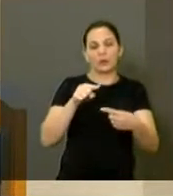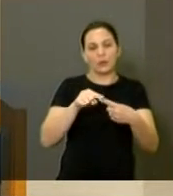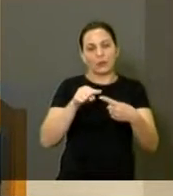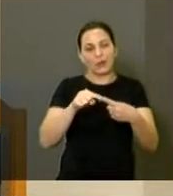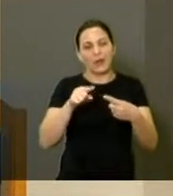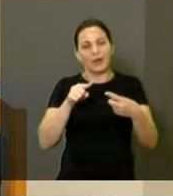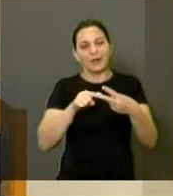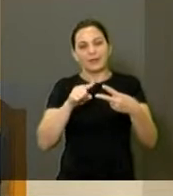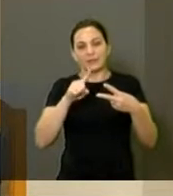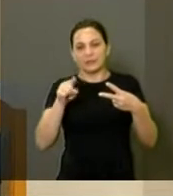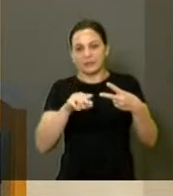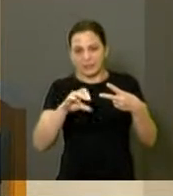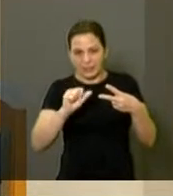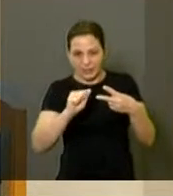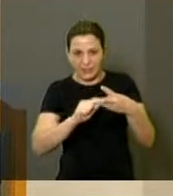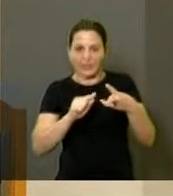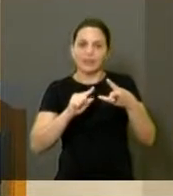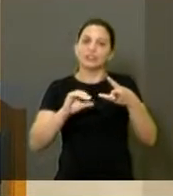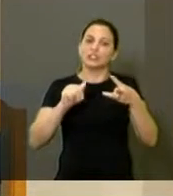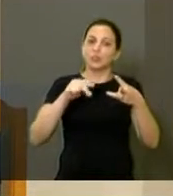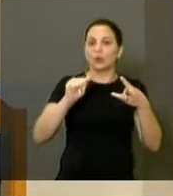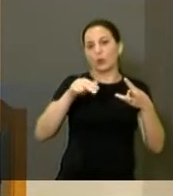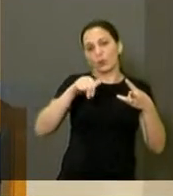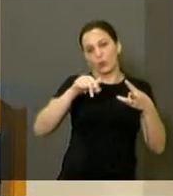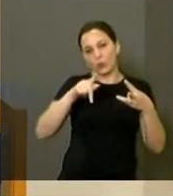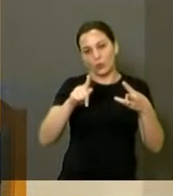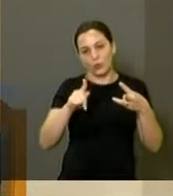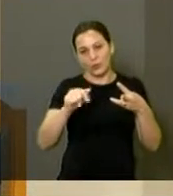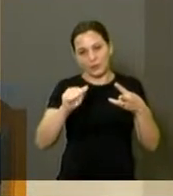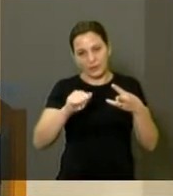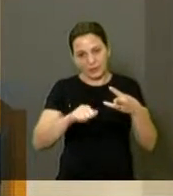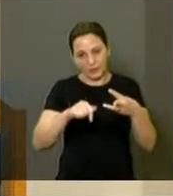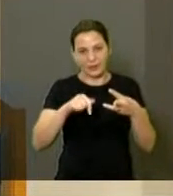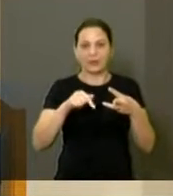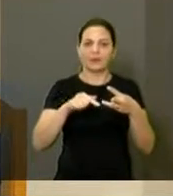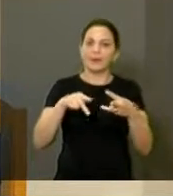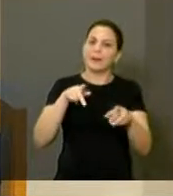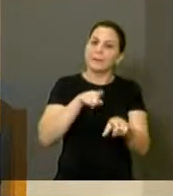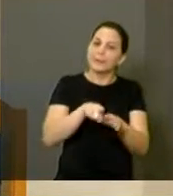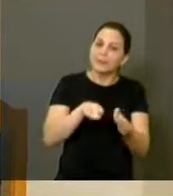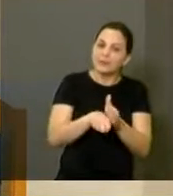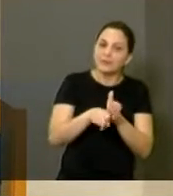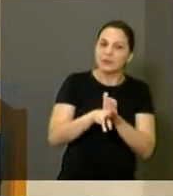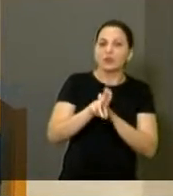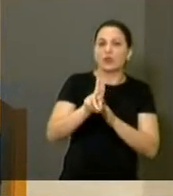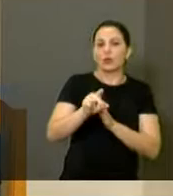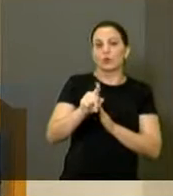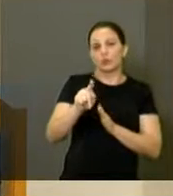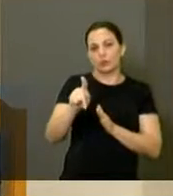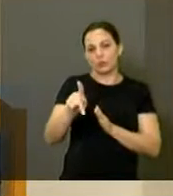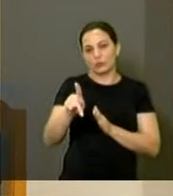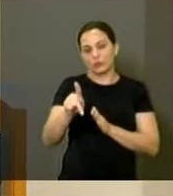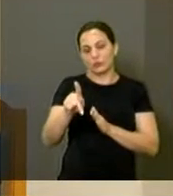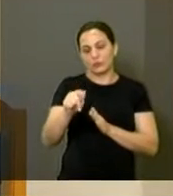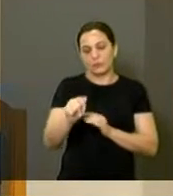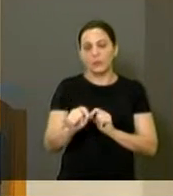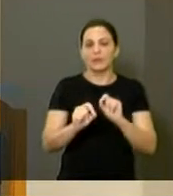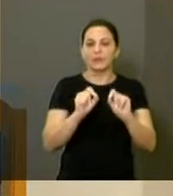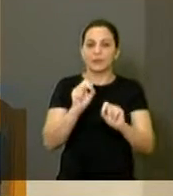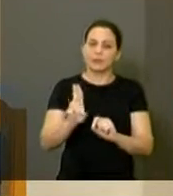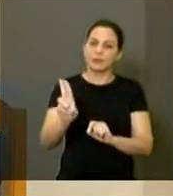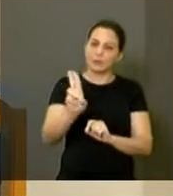chikungunya. Os pesquisadores da USP desenvolveram também uma pastilha que deve ser